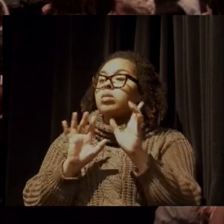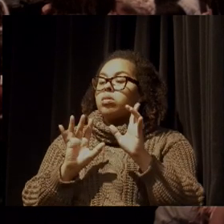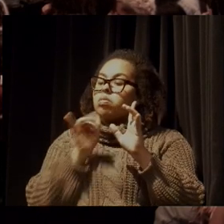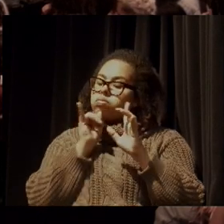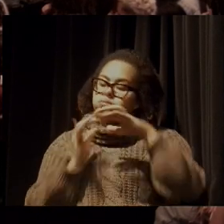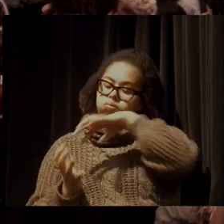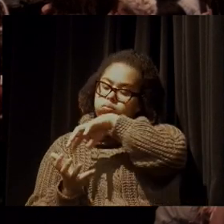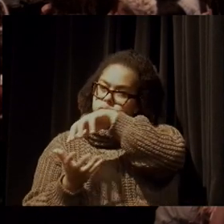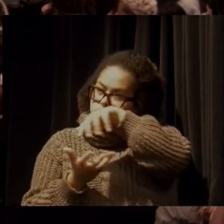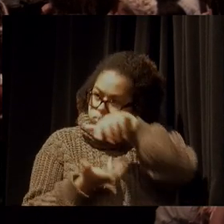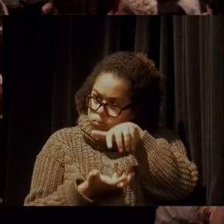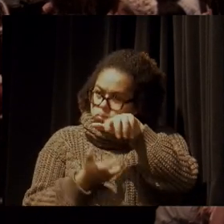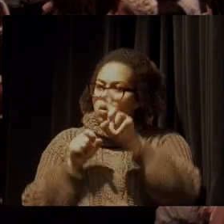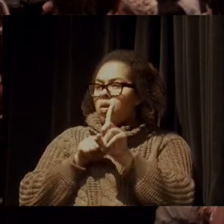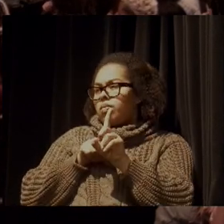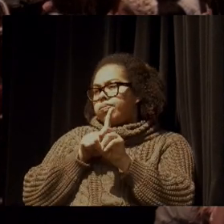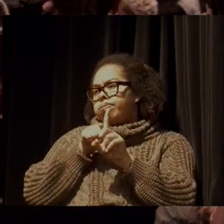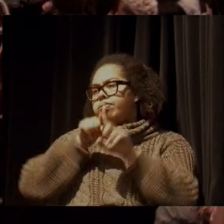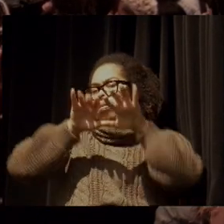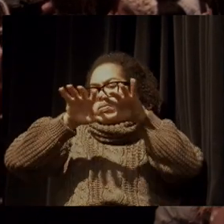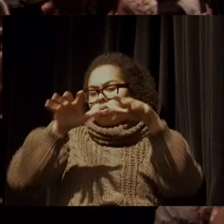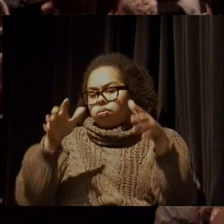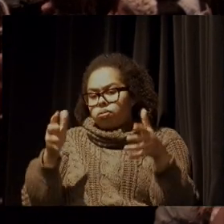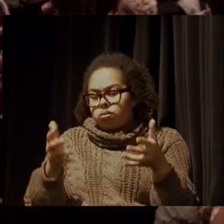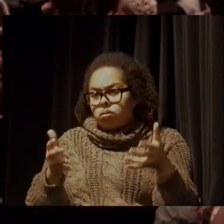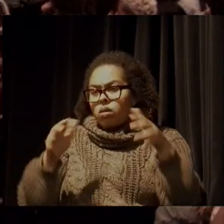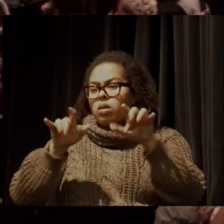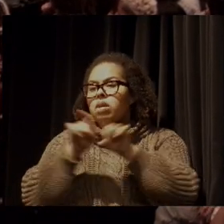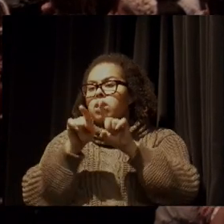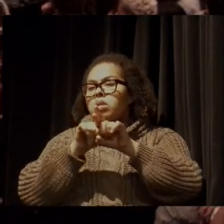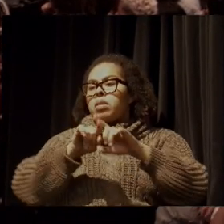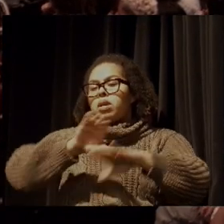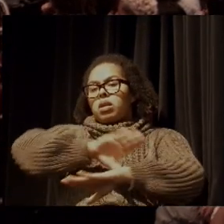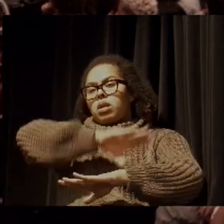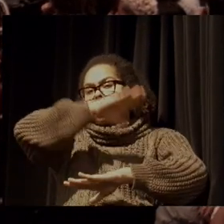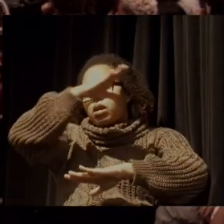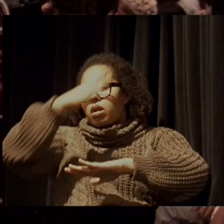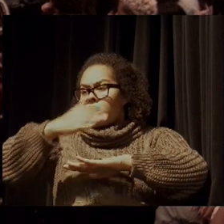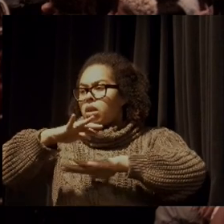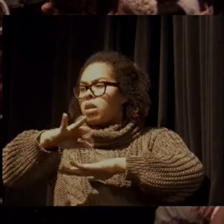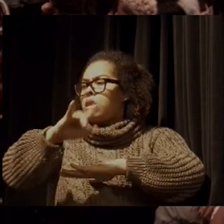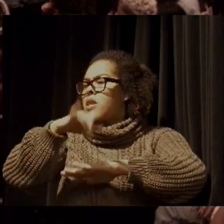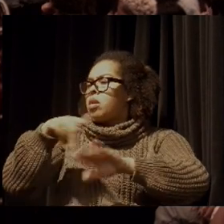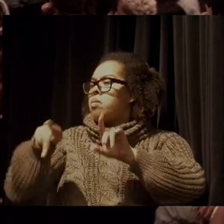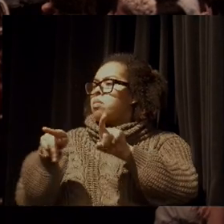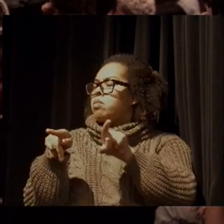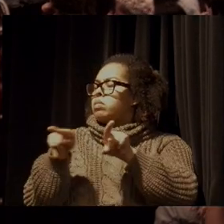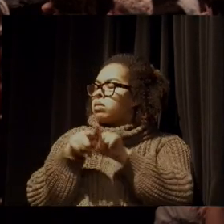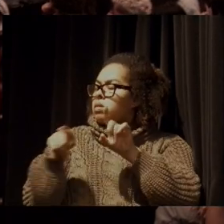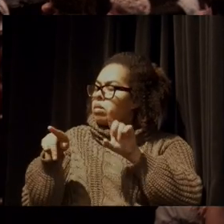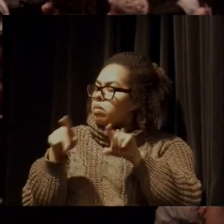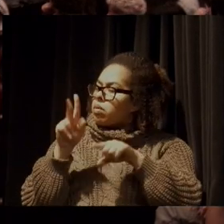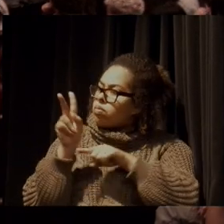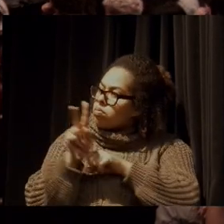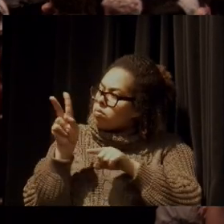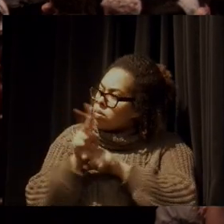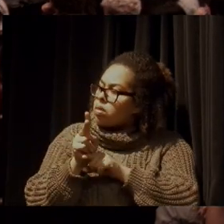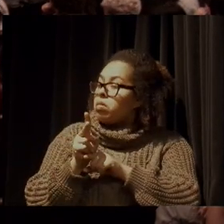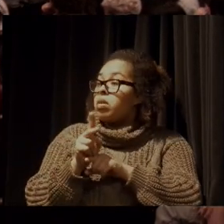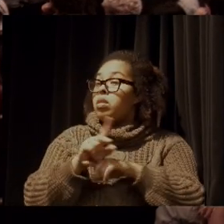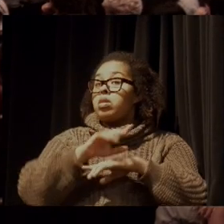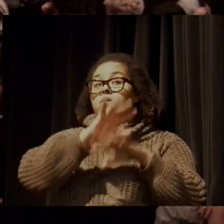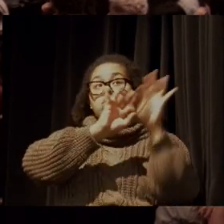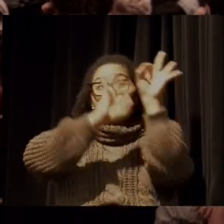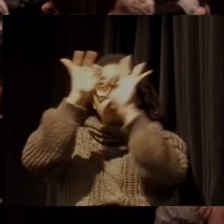agravado por uma serra do mar, que é bioma, que é patrimônio nacional, com uma estabilidade geográfica inacreditável,